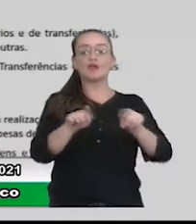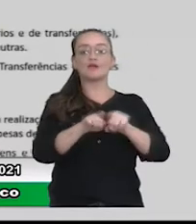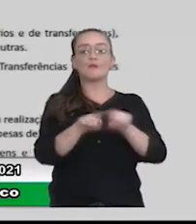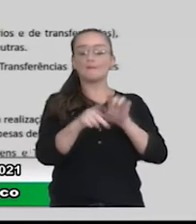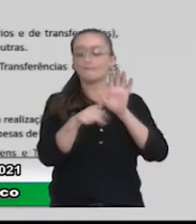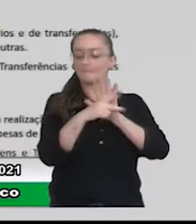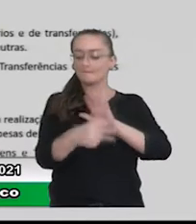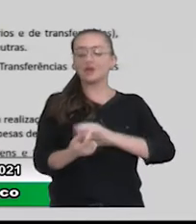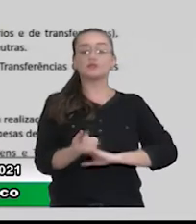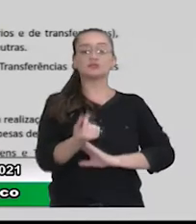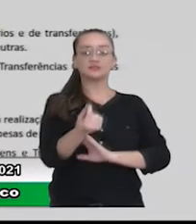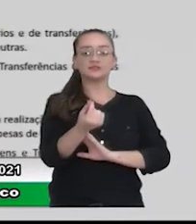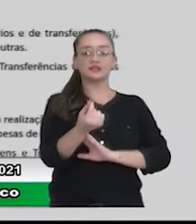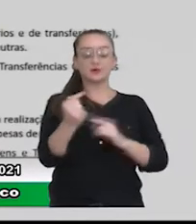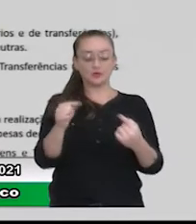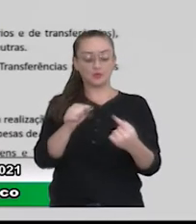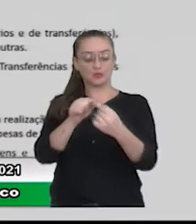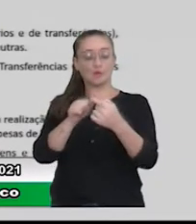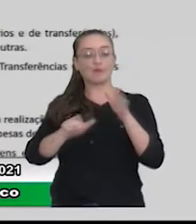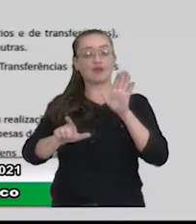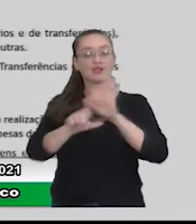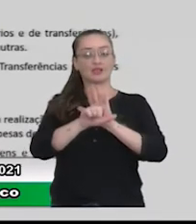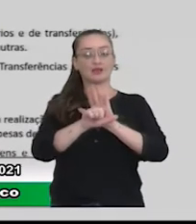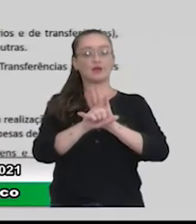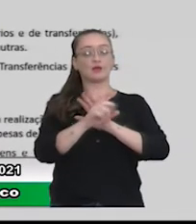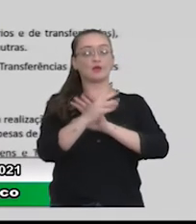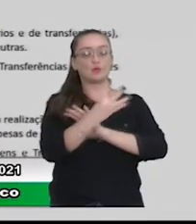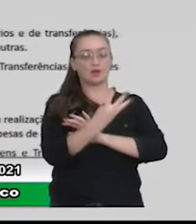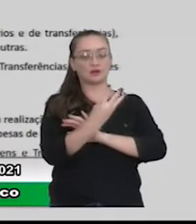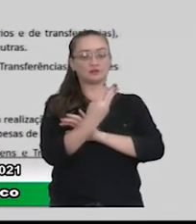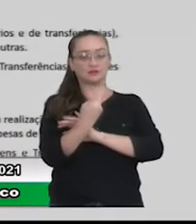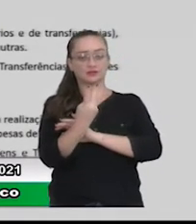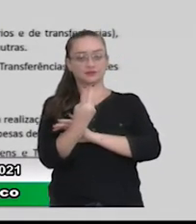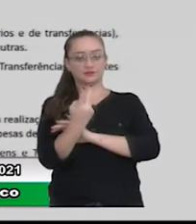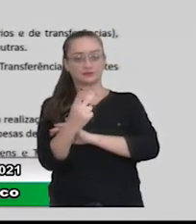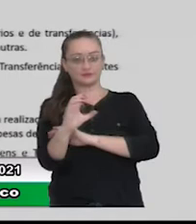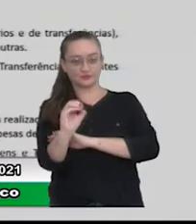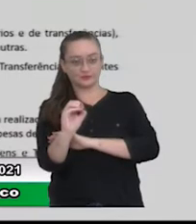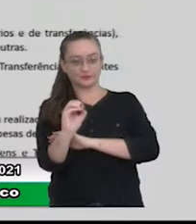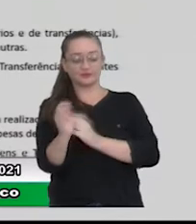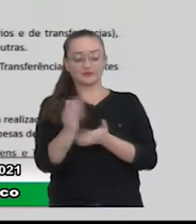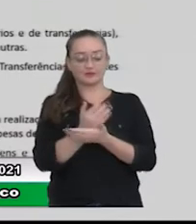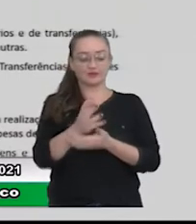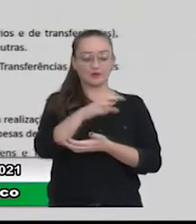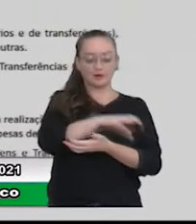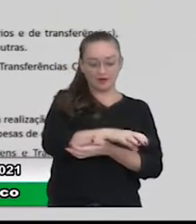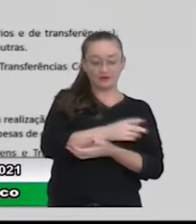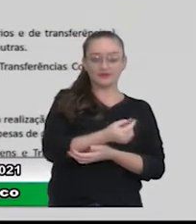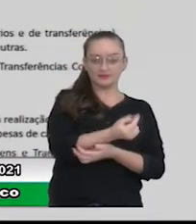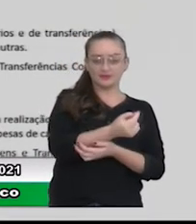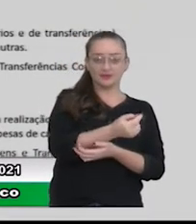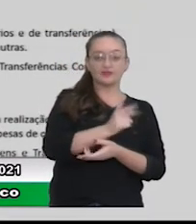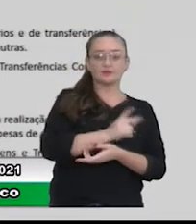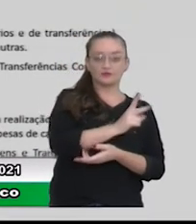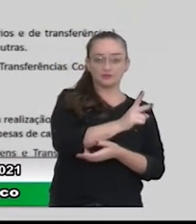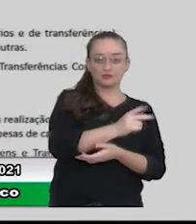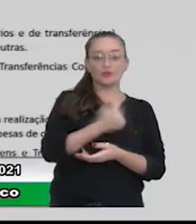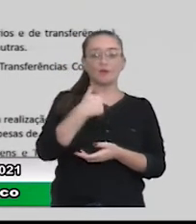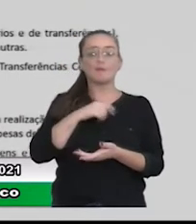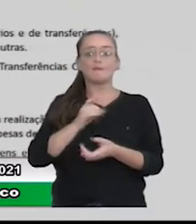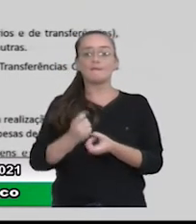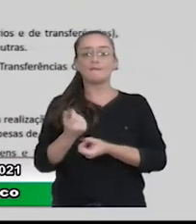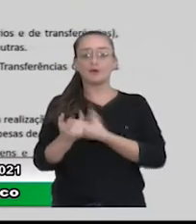receita de acordo com a lei 4.320, que ela se divide em receitas correntes, receitas de capital.